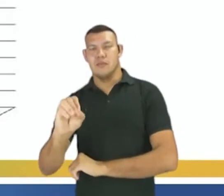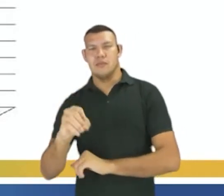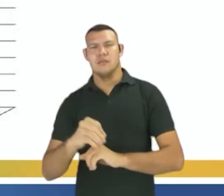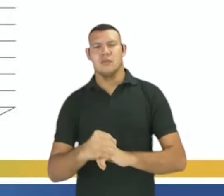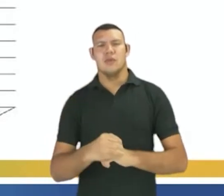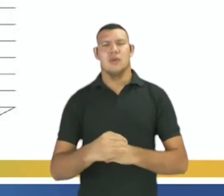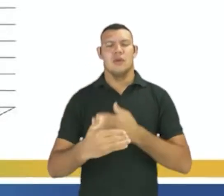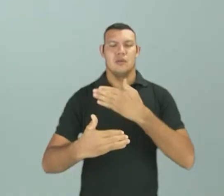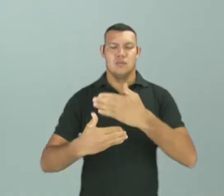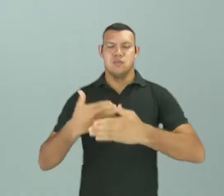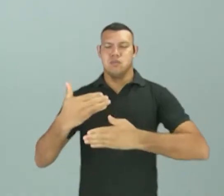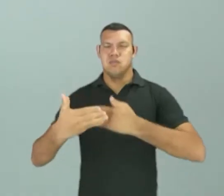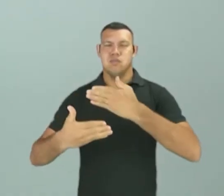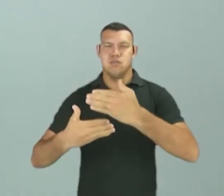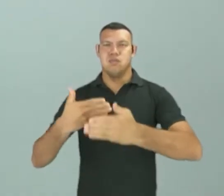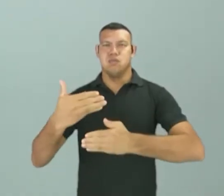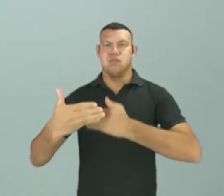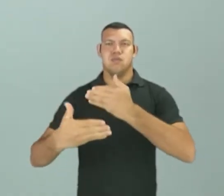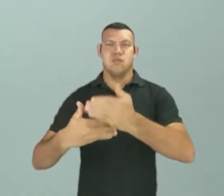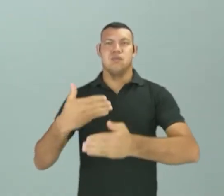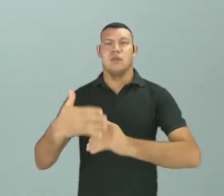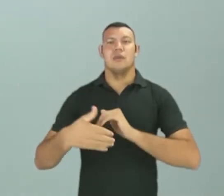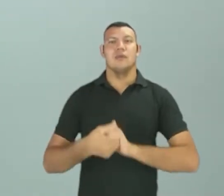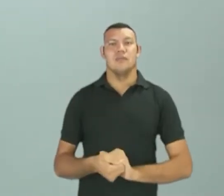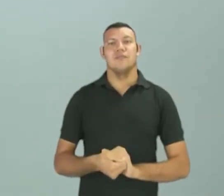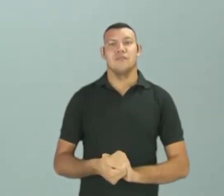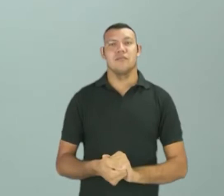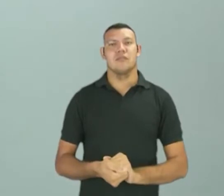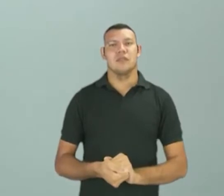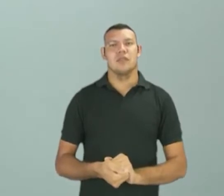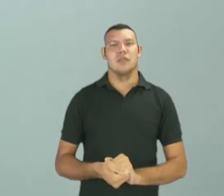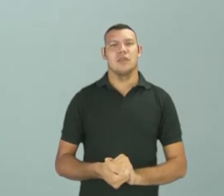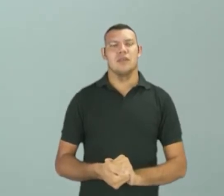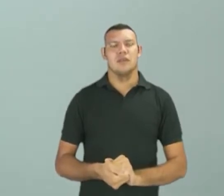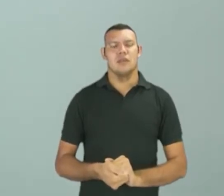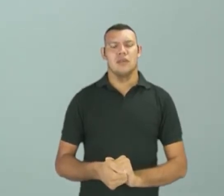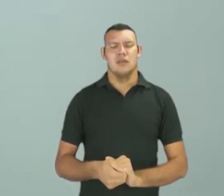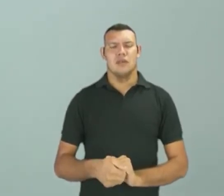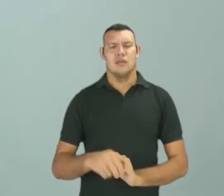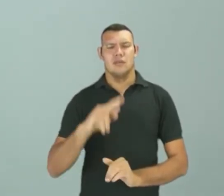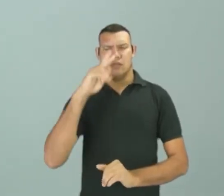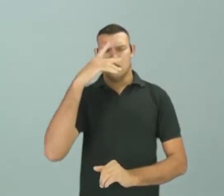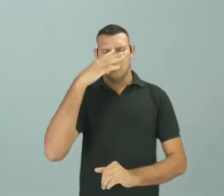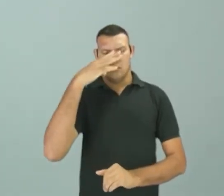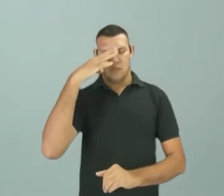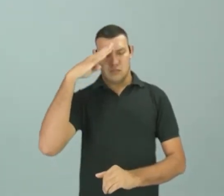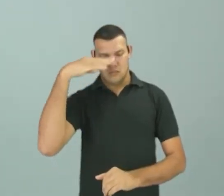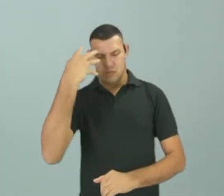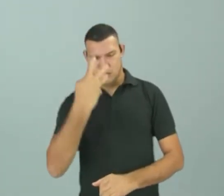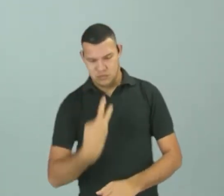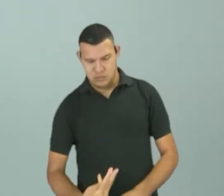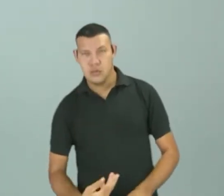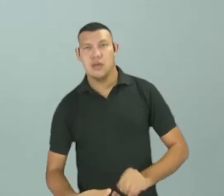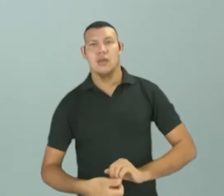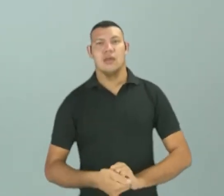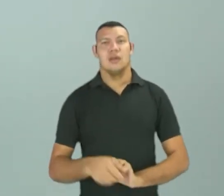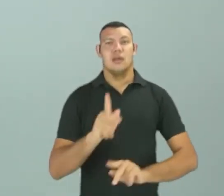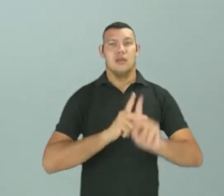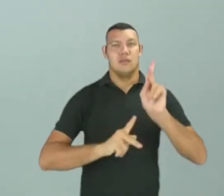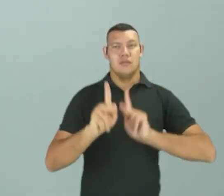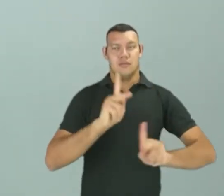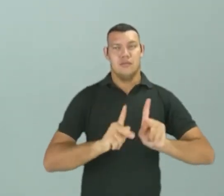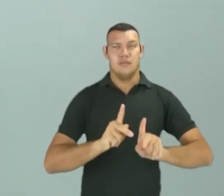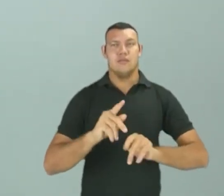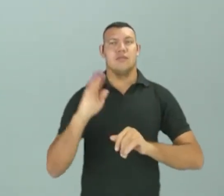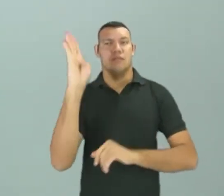anos, essa questão de auto-declaração foi mudando. Hoje a população brasileira, em sua